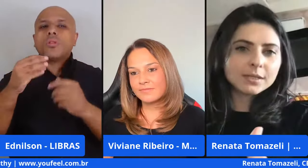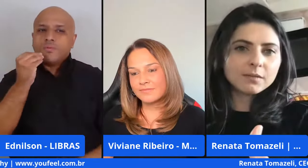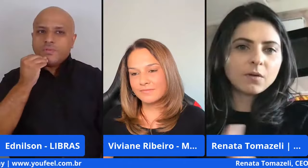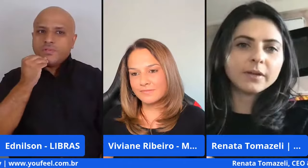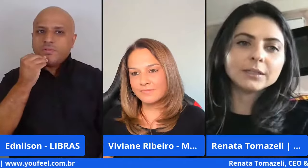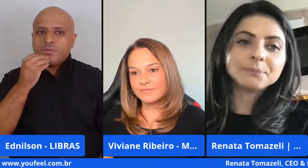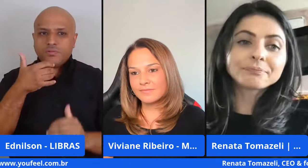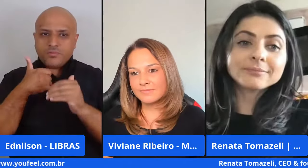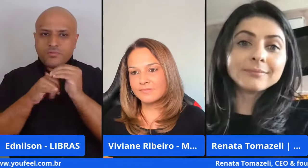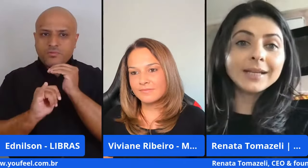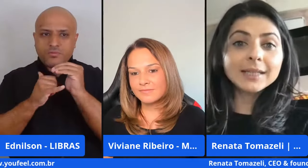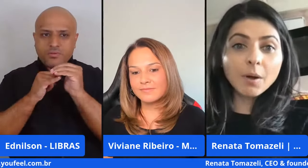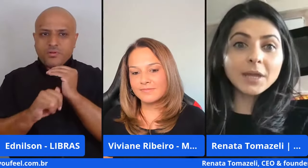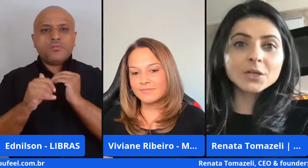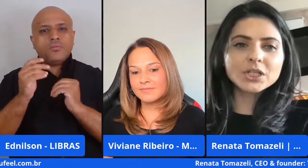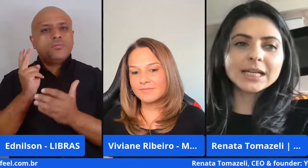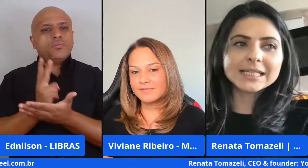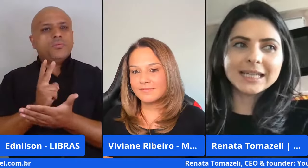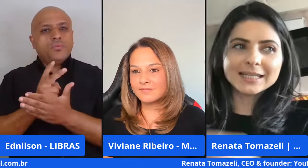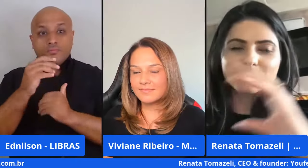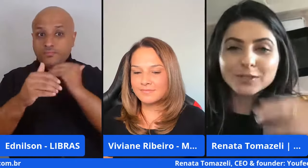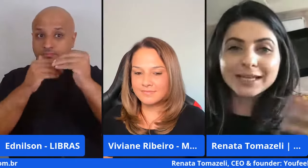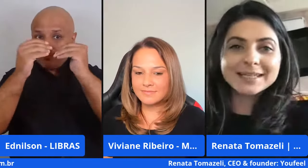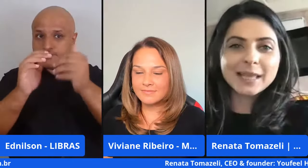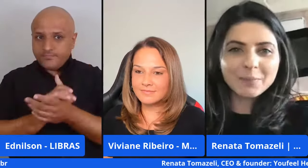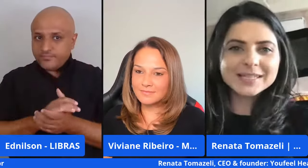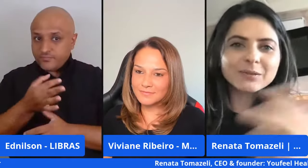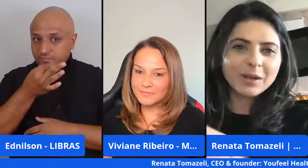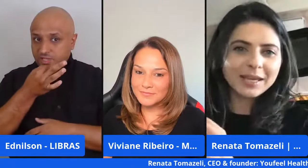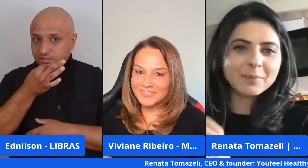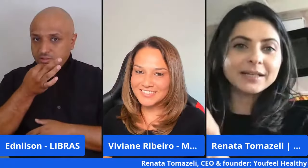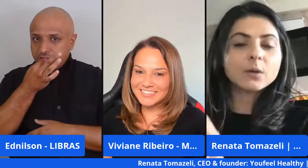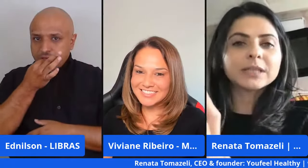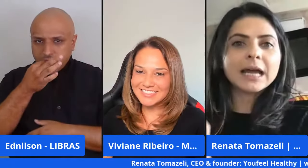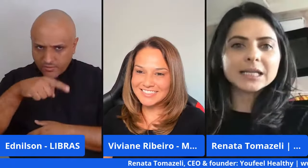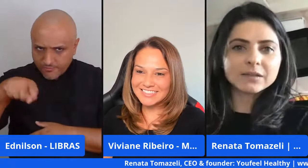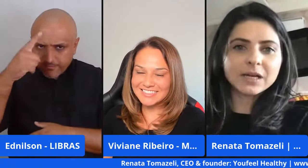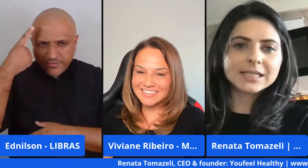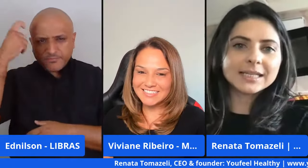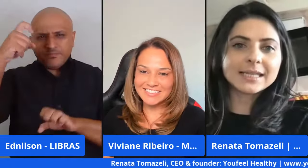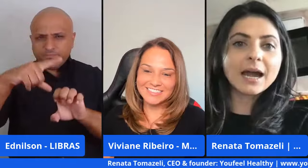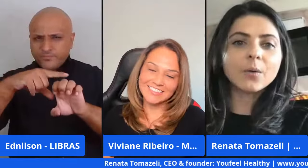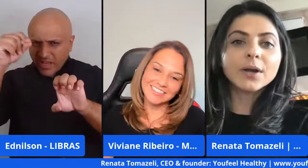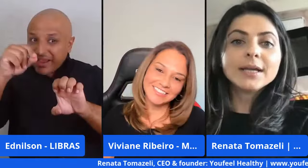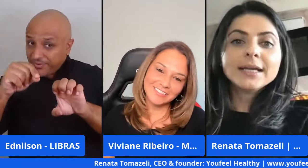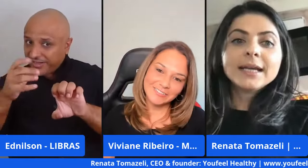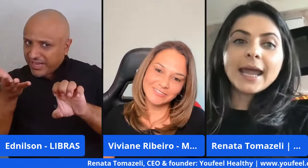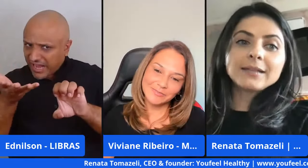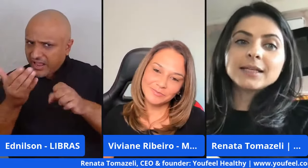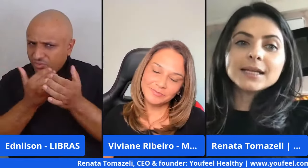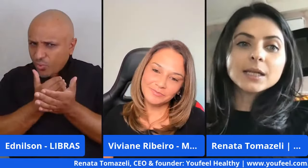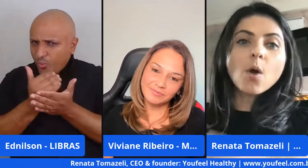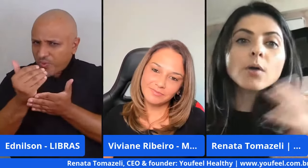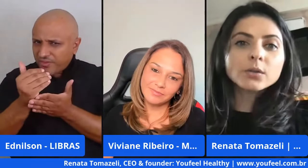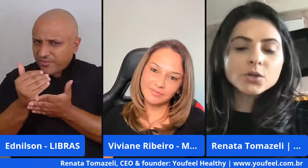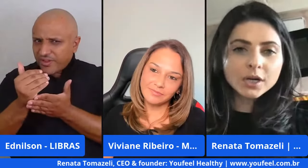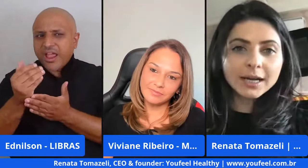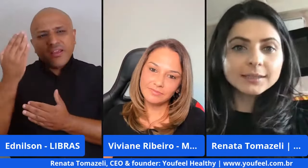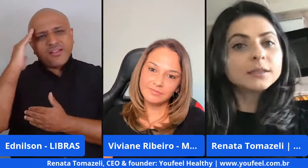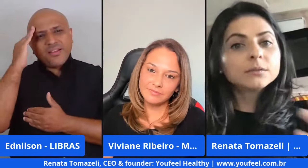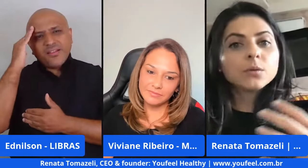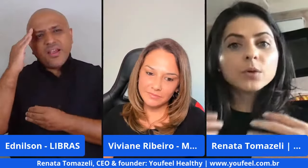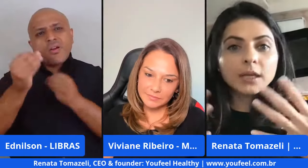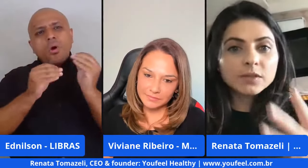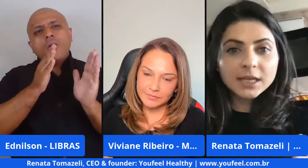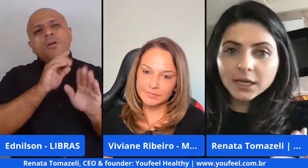continue se desenvolvendo então a minha dica assim se você está pensando em empreender ou estar nessa fase inicial é entender assim qual que é a tua